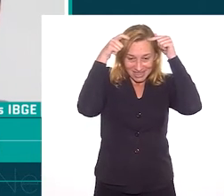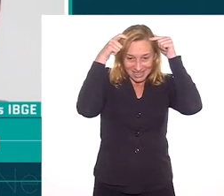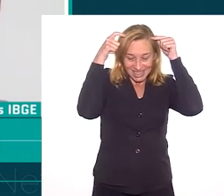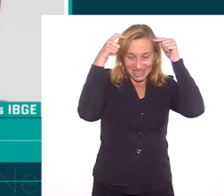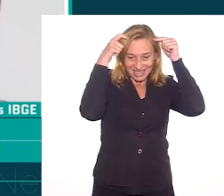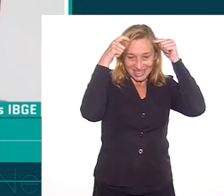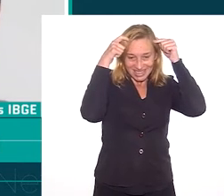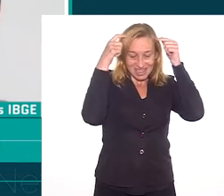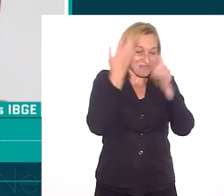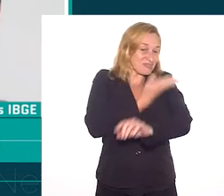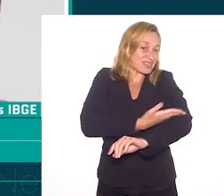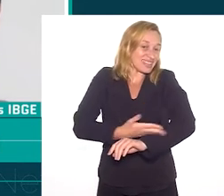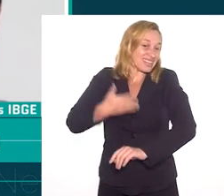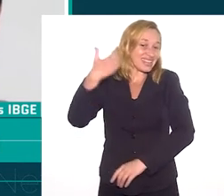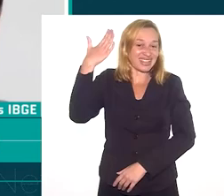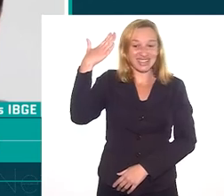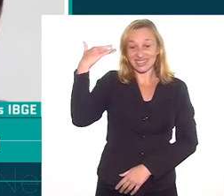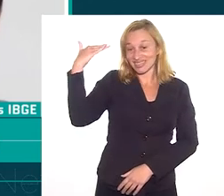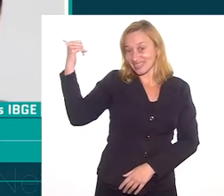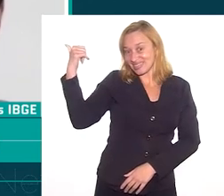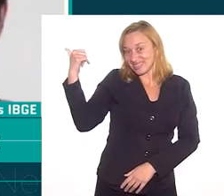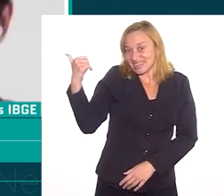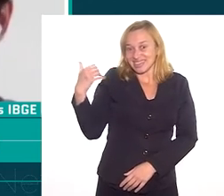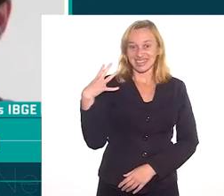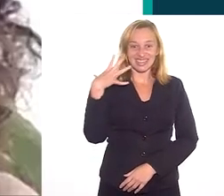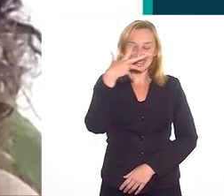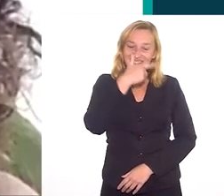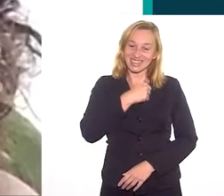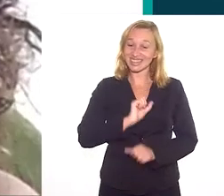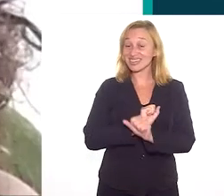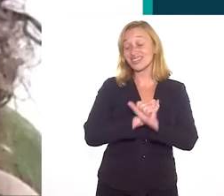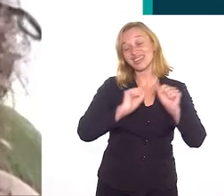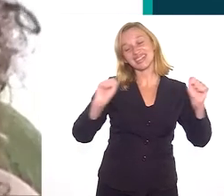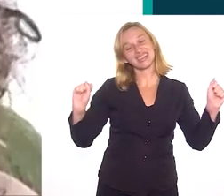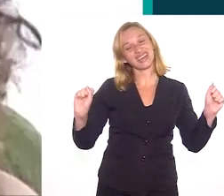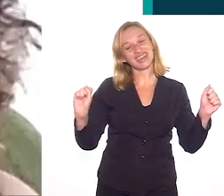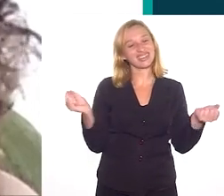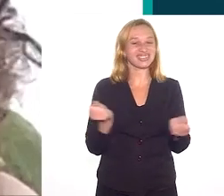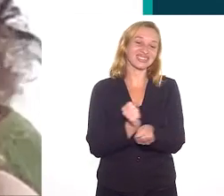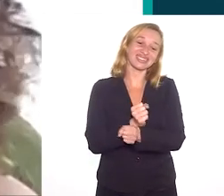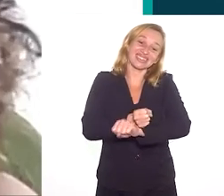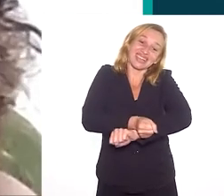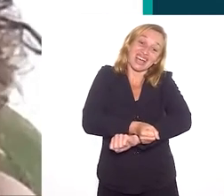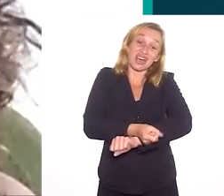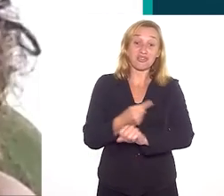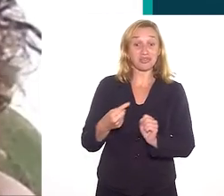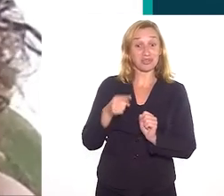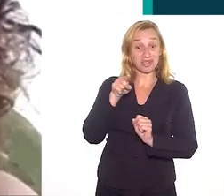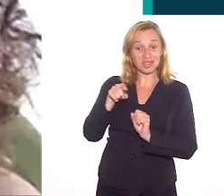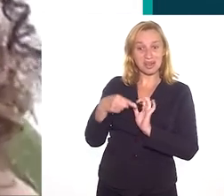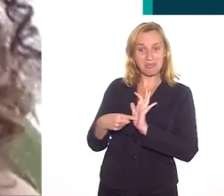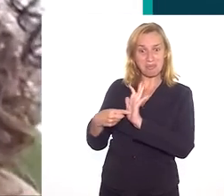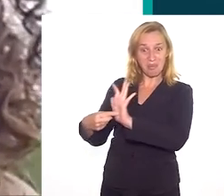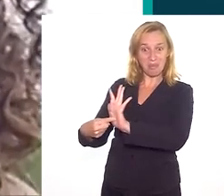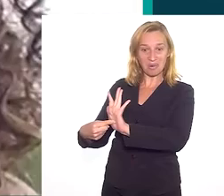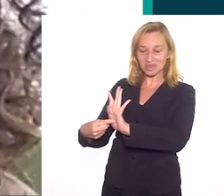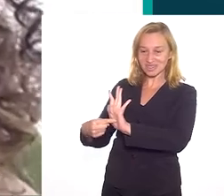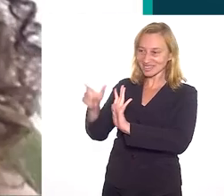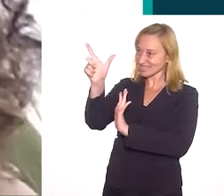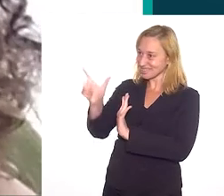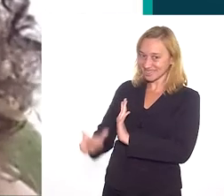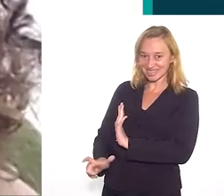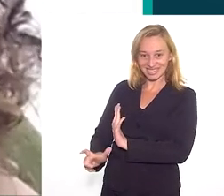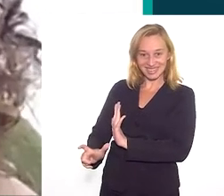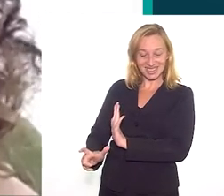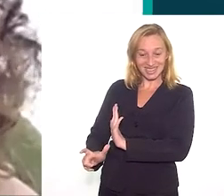branca que vá sancionar uma lei de libertação de todos os escravos, você coloca